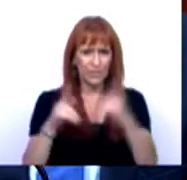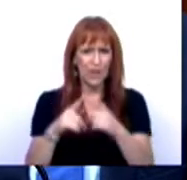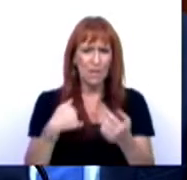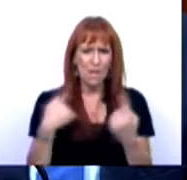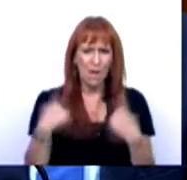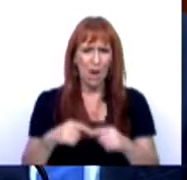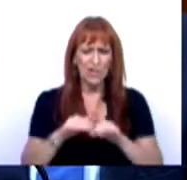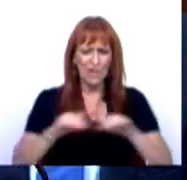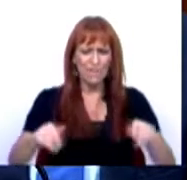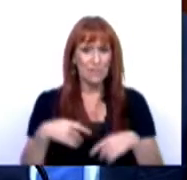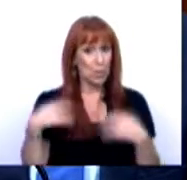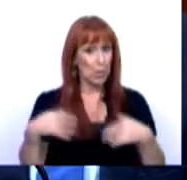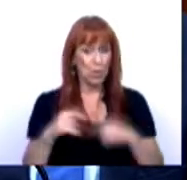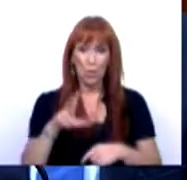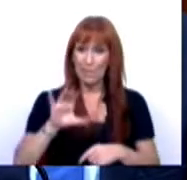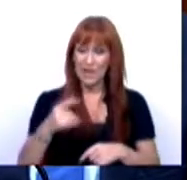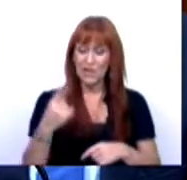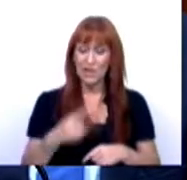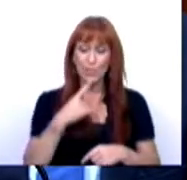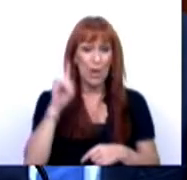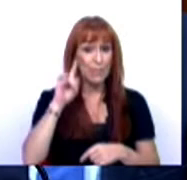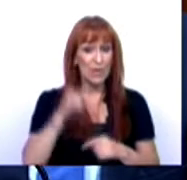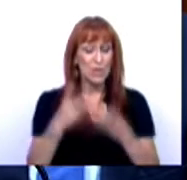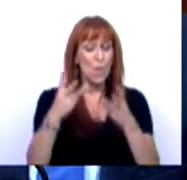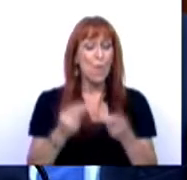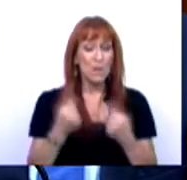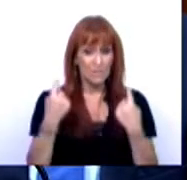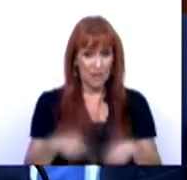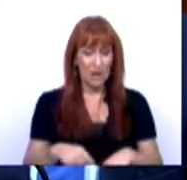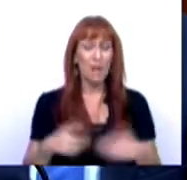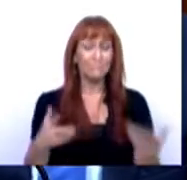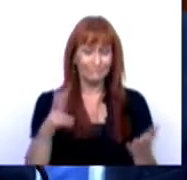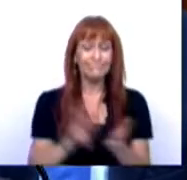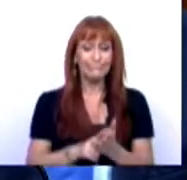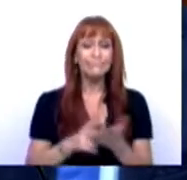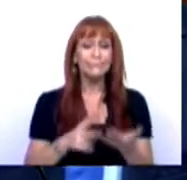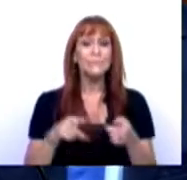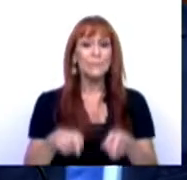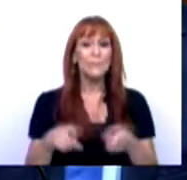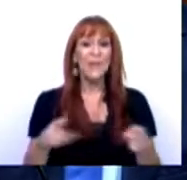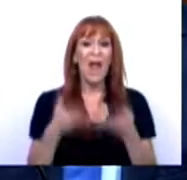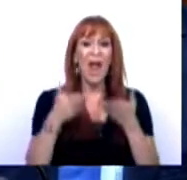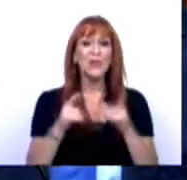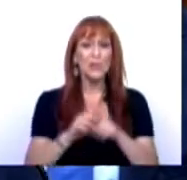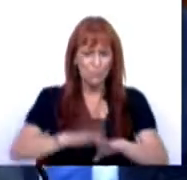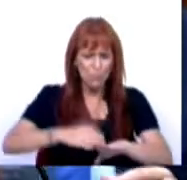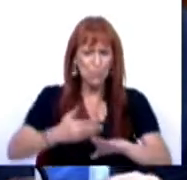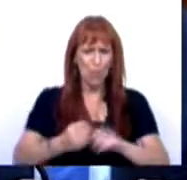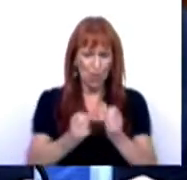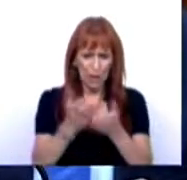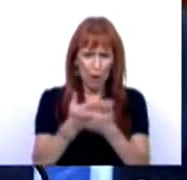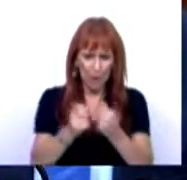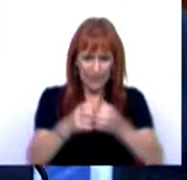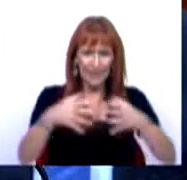de facto, numa fase crítica para o país, que é muito importante ter um orçamento aprovado para ajudar a reforçar este crescimento